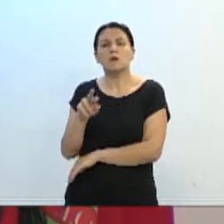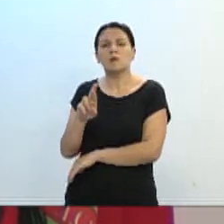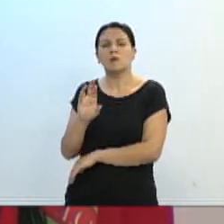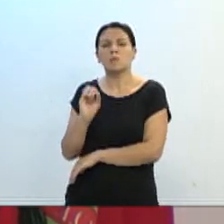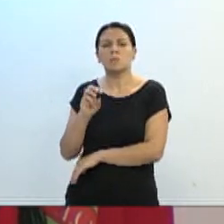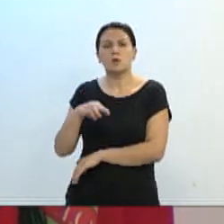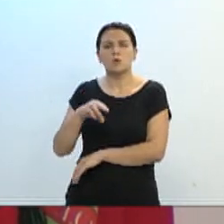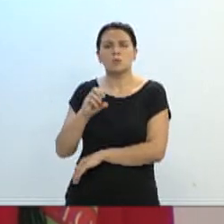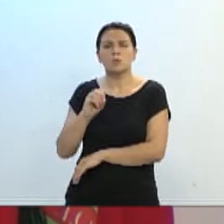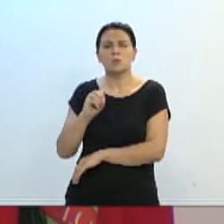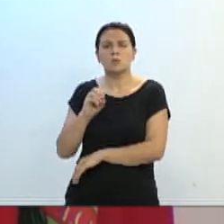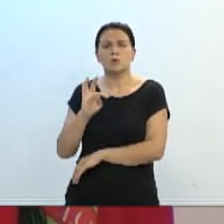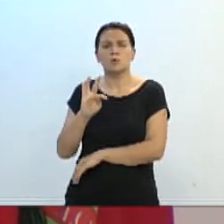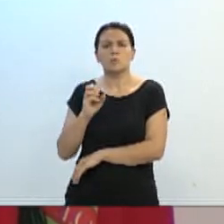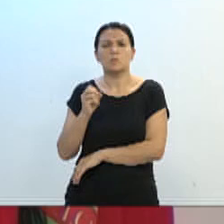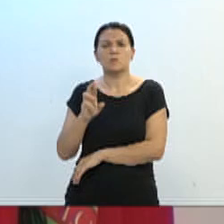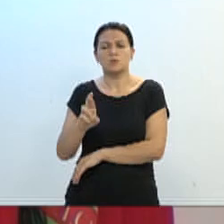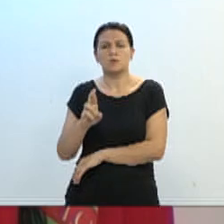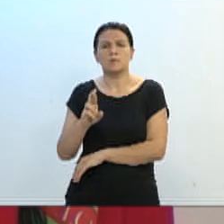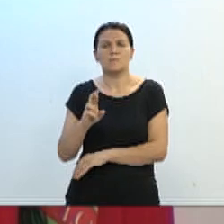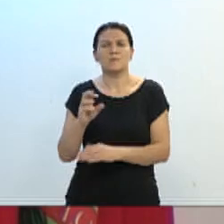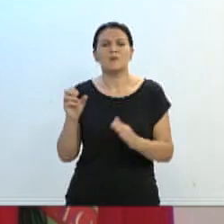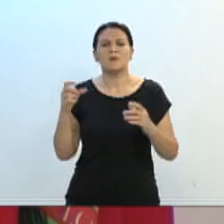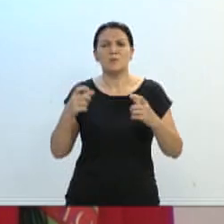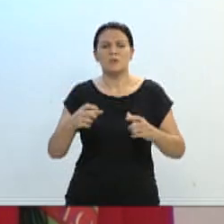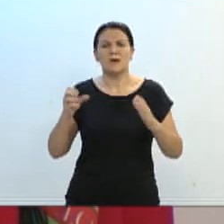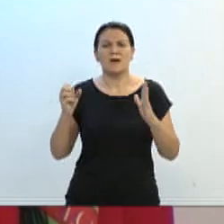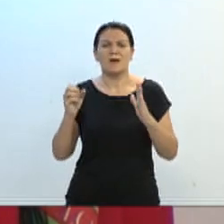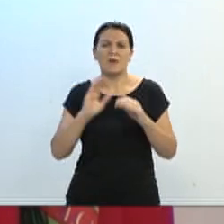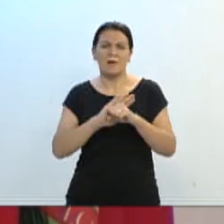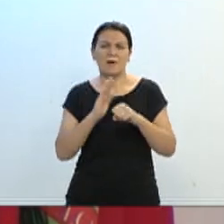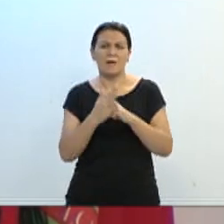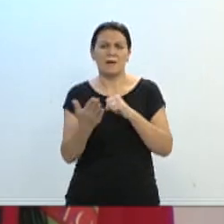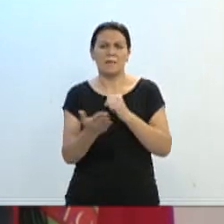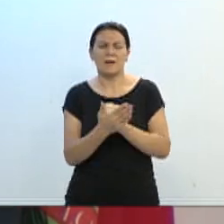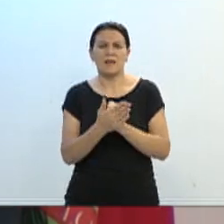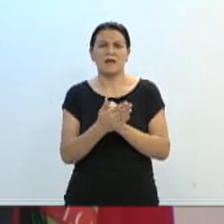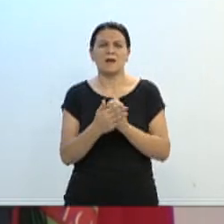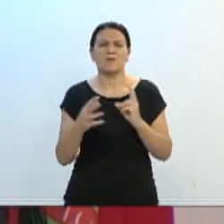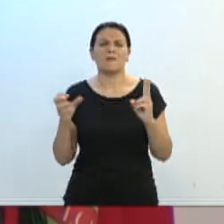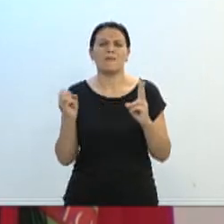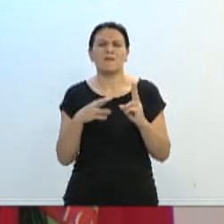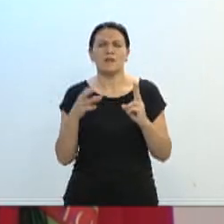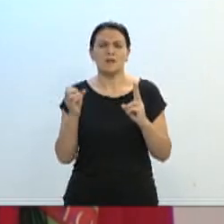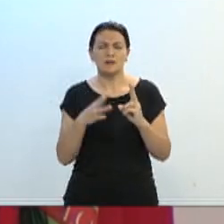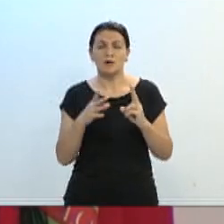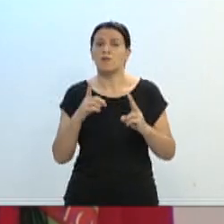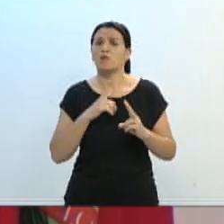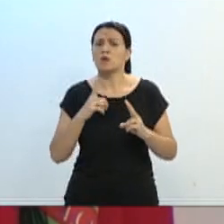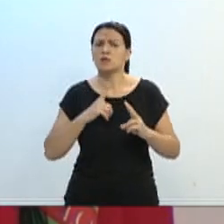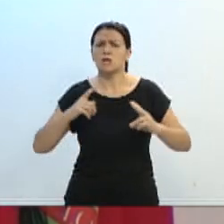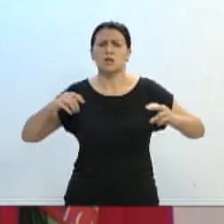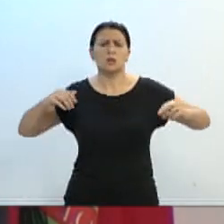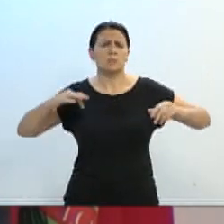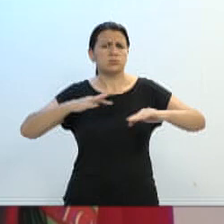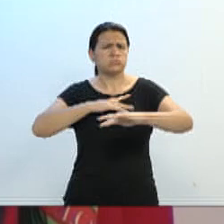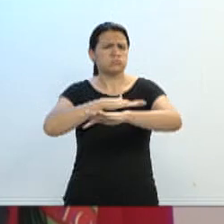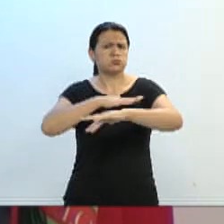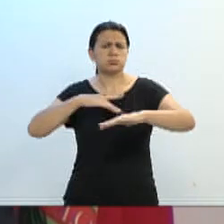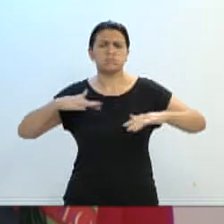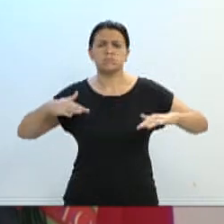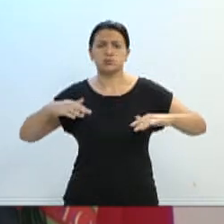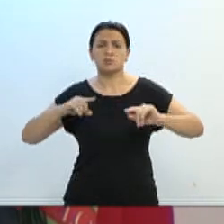ali na Vila Nova, que liga a Teodoro Outro, a rua Benjamim Constante, também tem um fluxo intenso de veículos, e o calçamento,